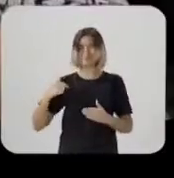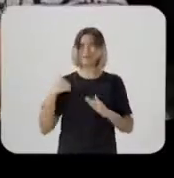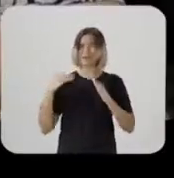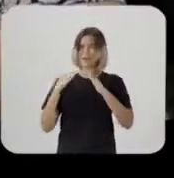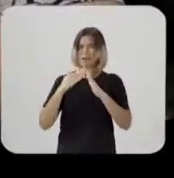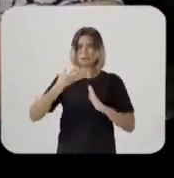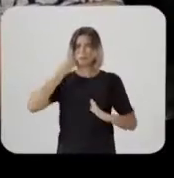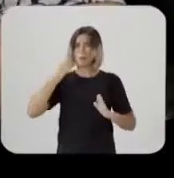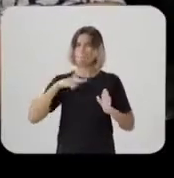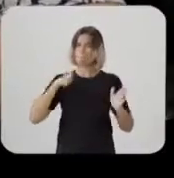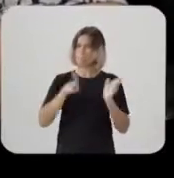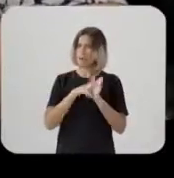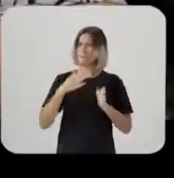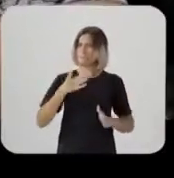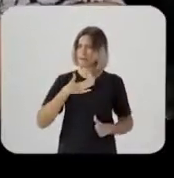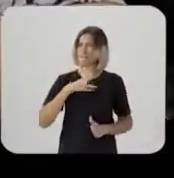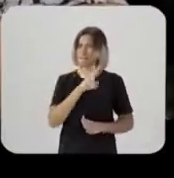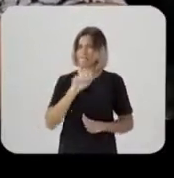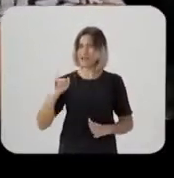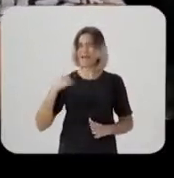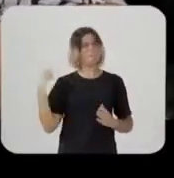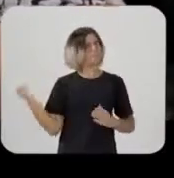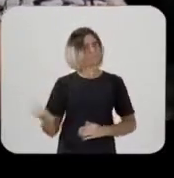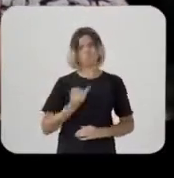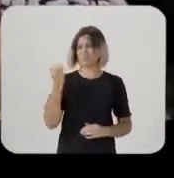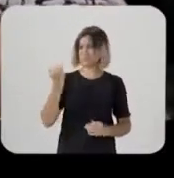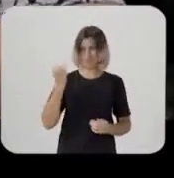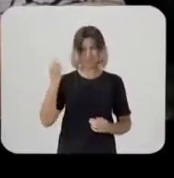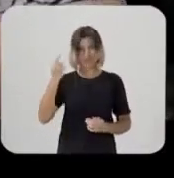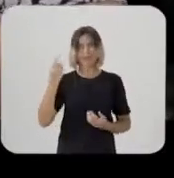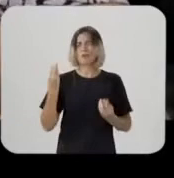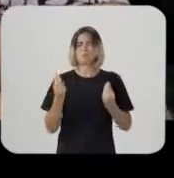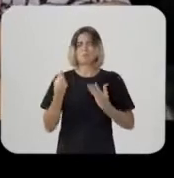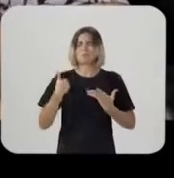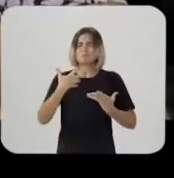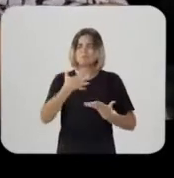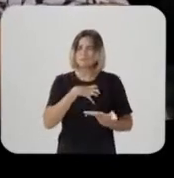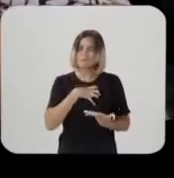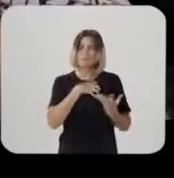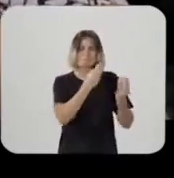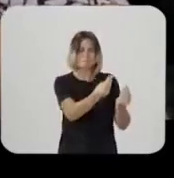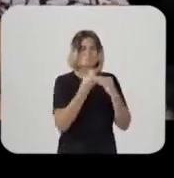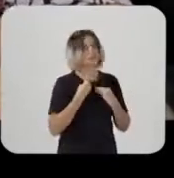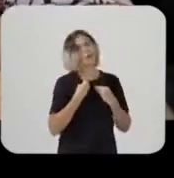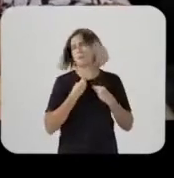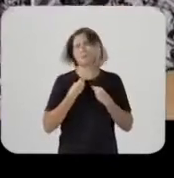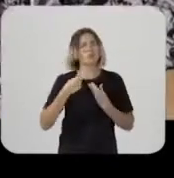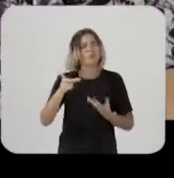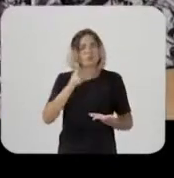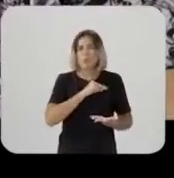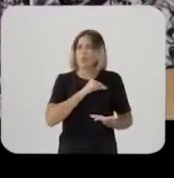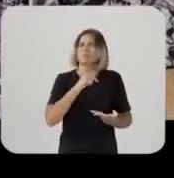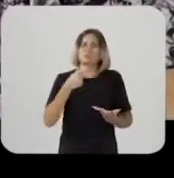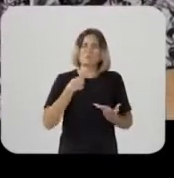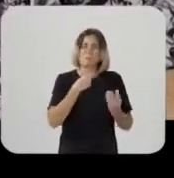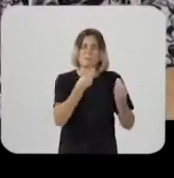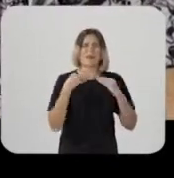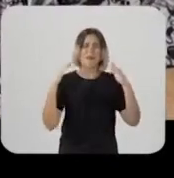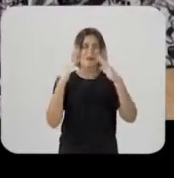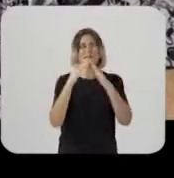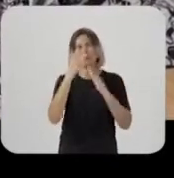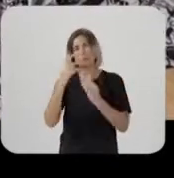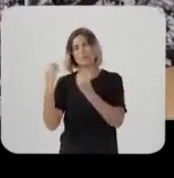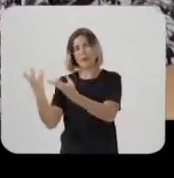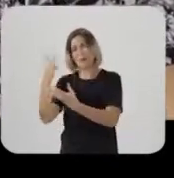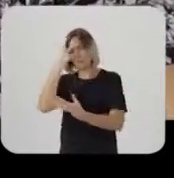Quem tem uma casa para chamar de sua, saber que é sua, que vai ser sua, isso é muito importante. Ele não sabe a bênção que ele vai fazer dar